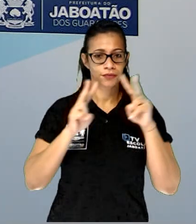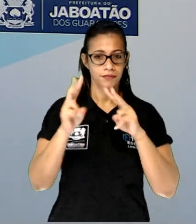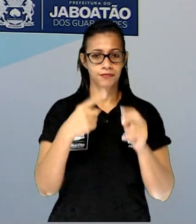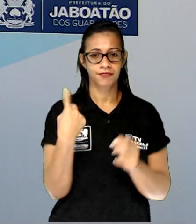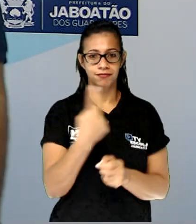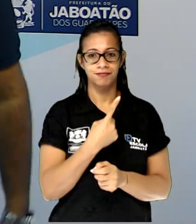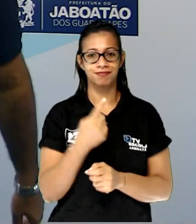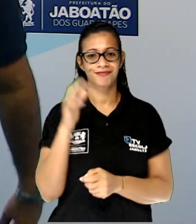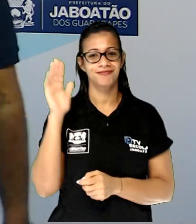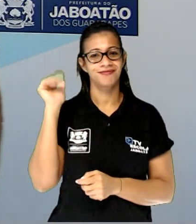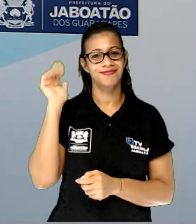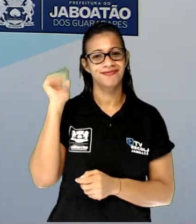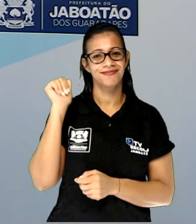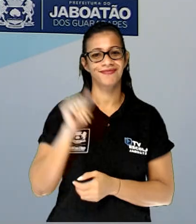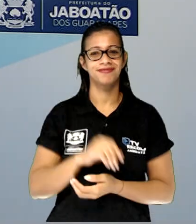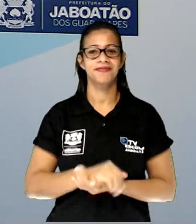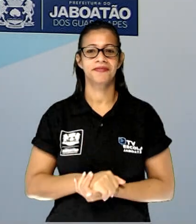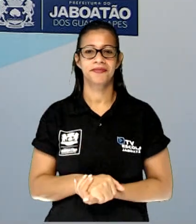Valeu!